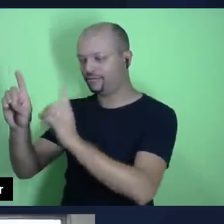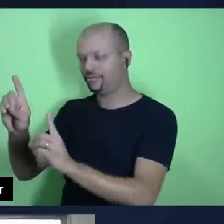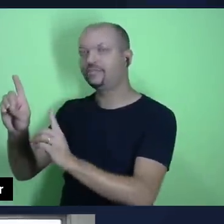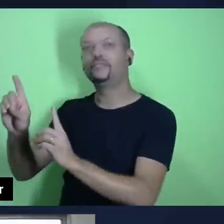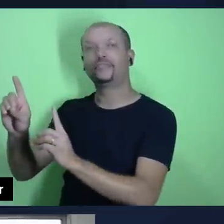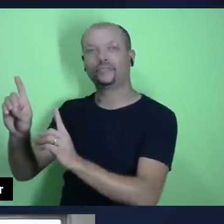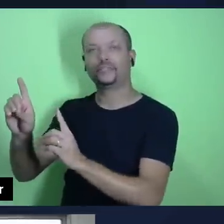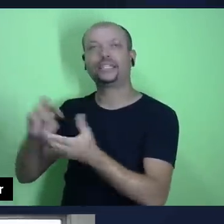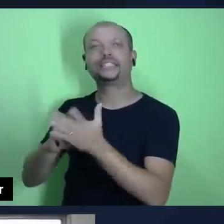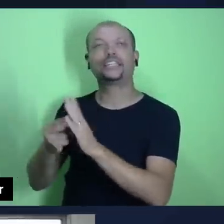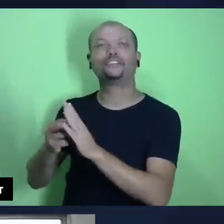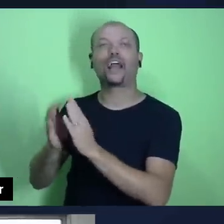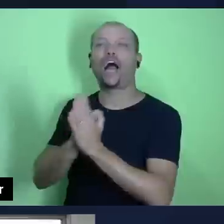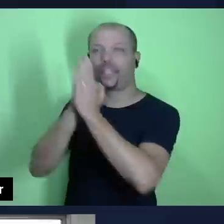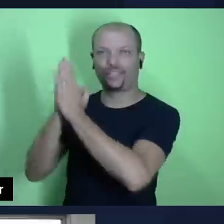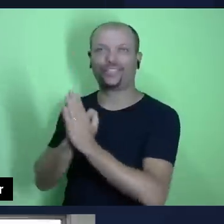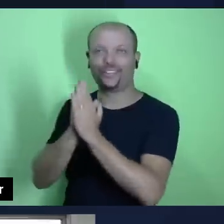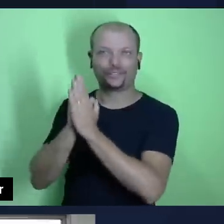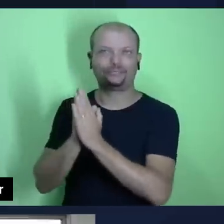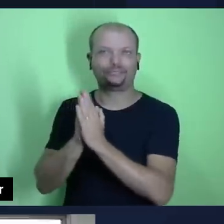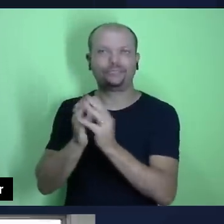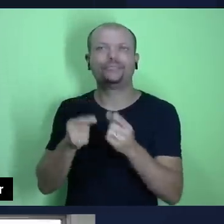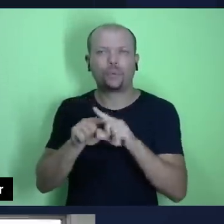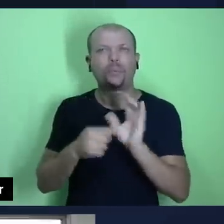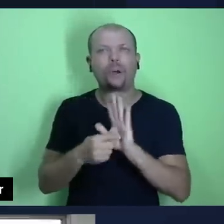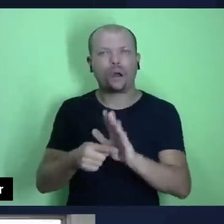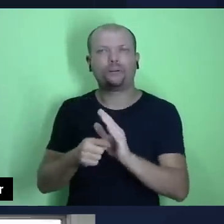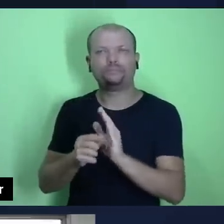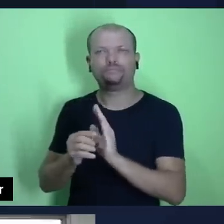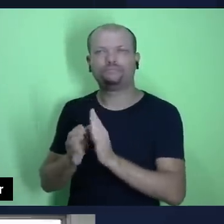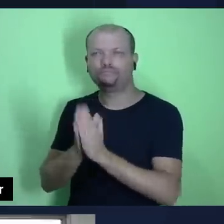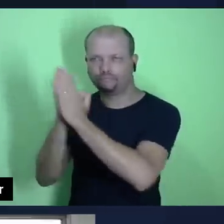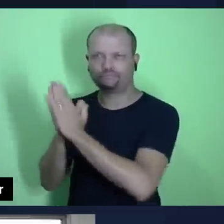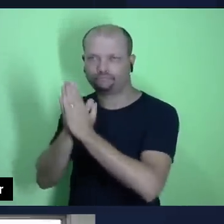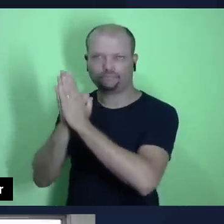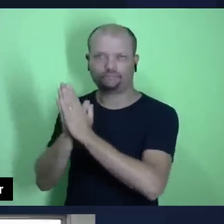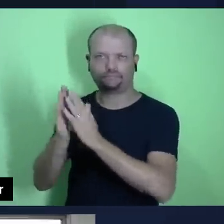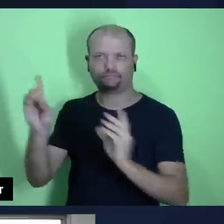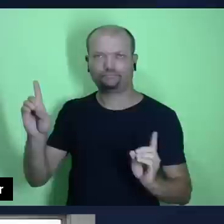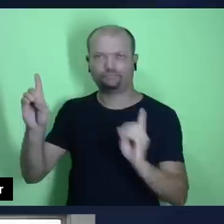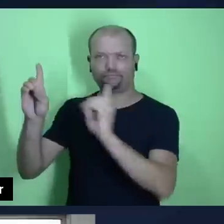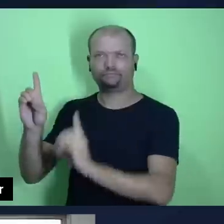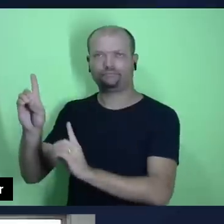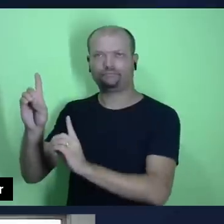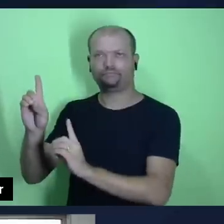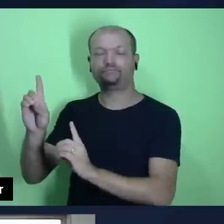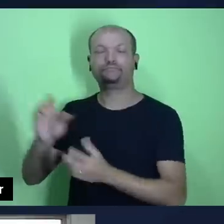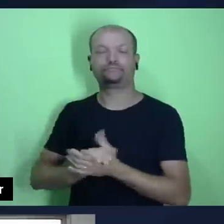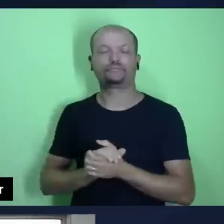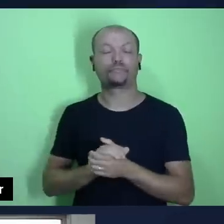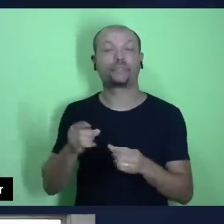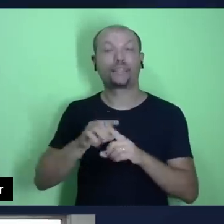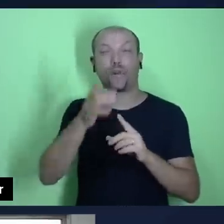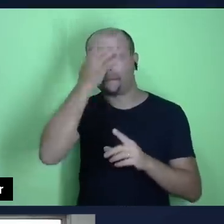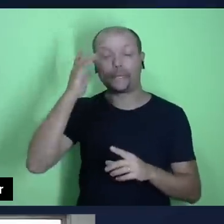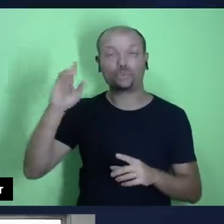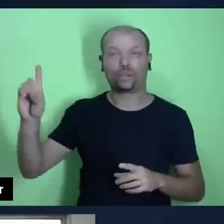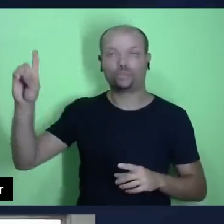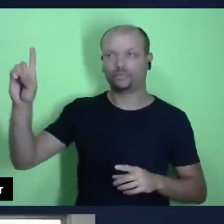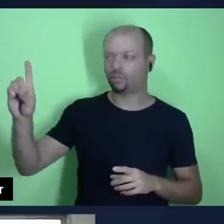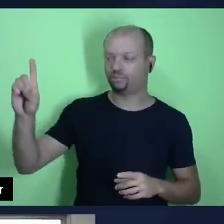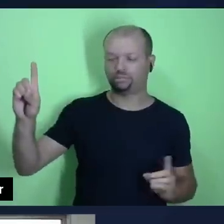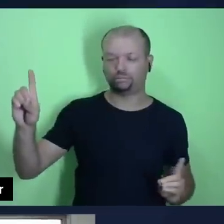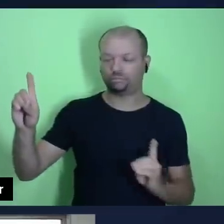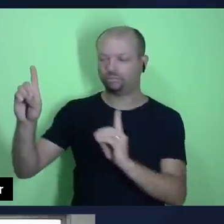adoração, é um ato de adoração, comparecer perante o senhor. Quando a pessoa compareceria perante o senhor,